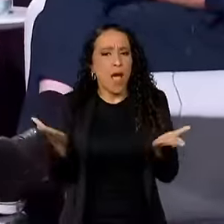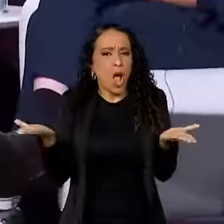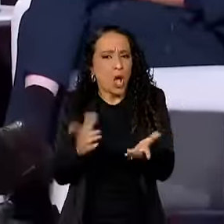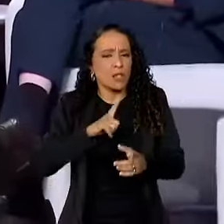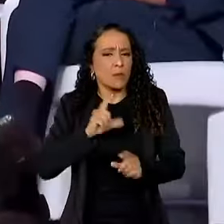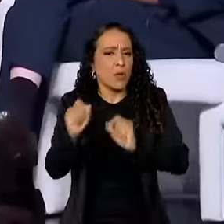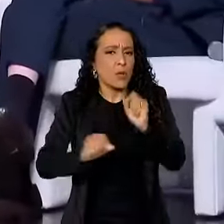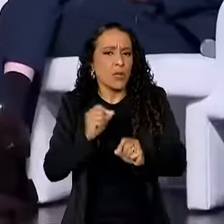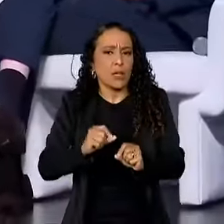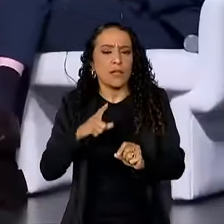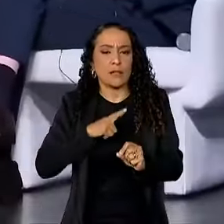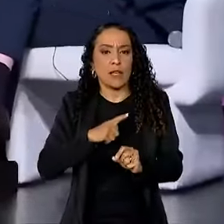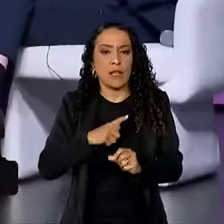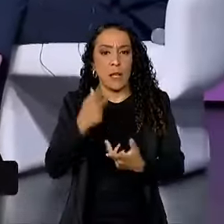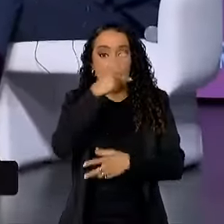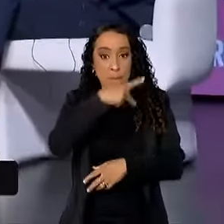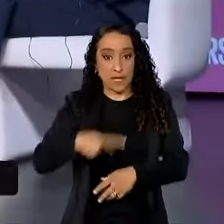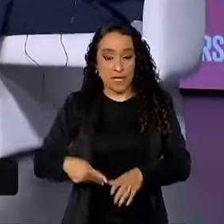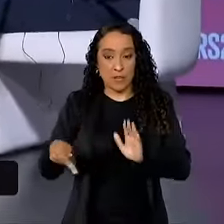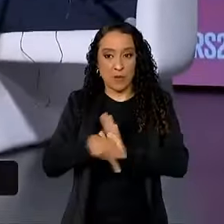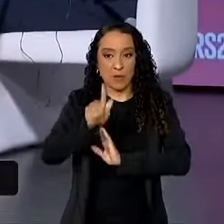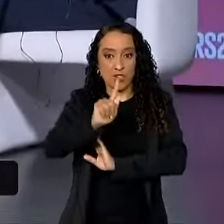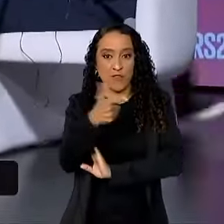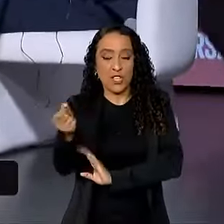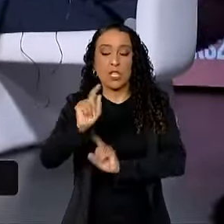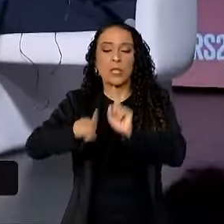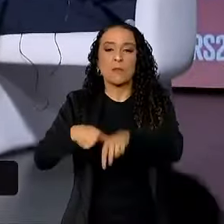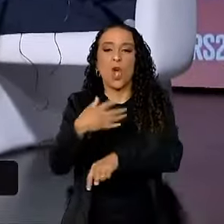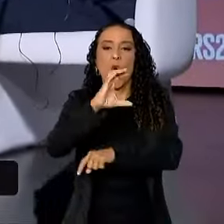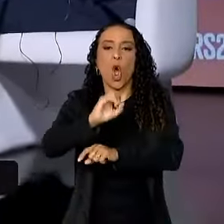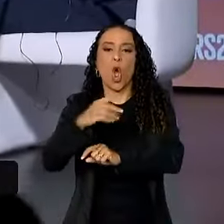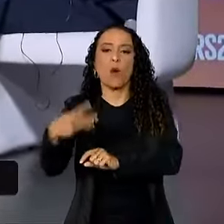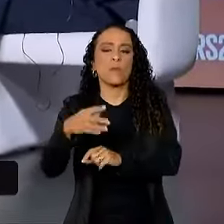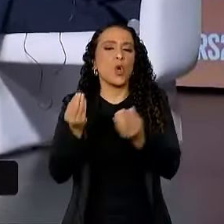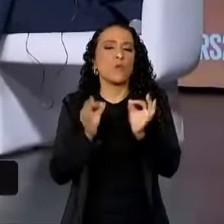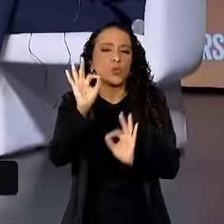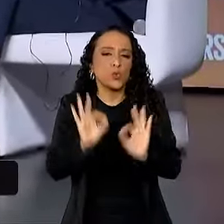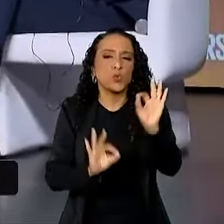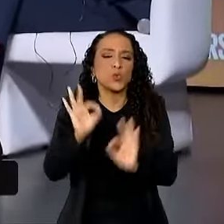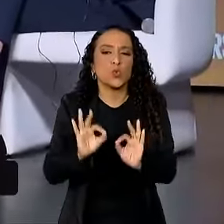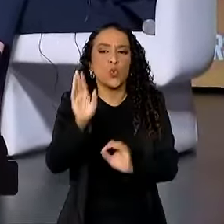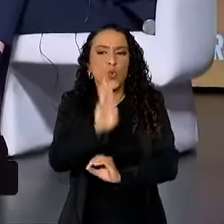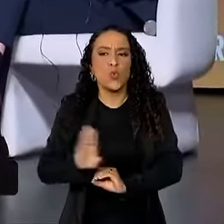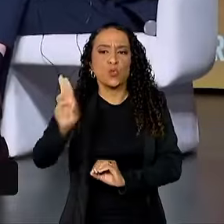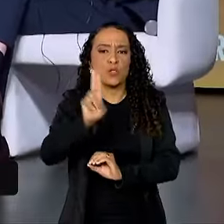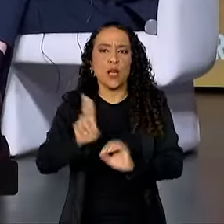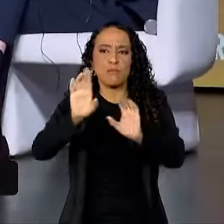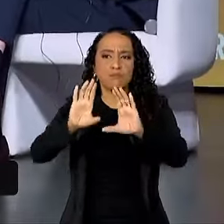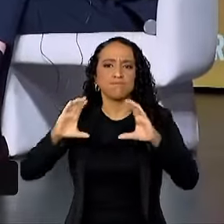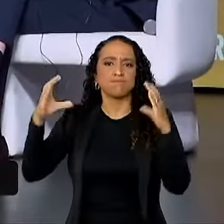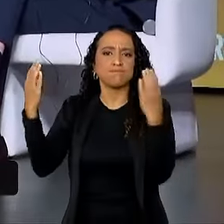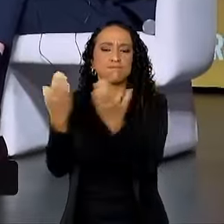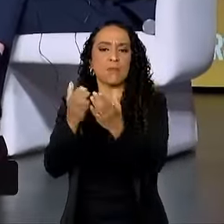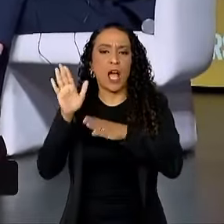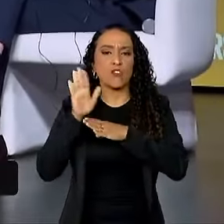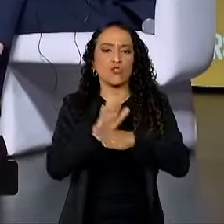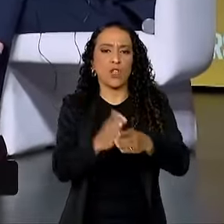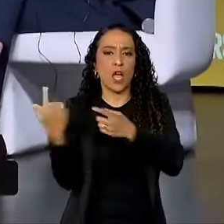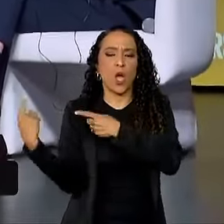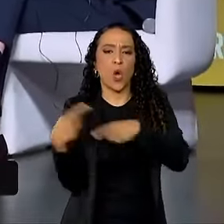tem a presidência do G20 e depois a COP. Como é que você planeja usar esses fóruns para ajudar no ataque